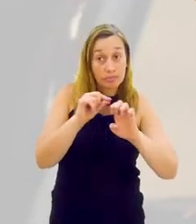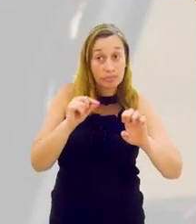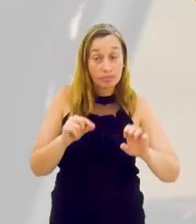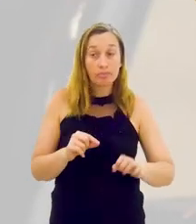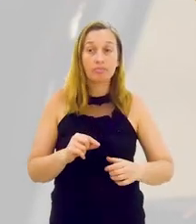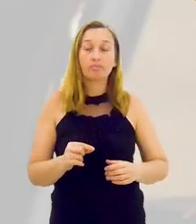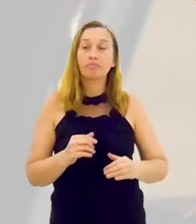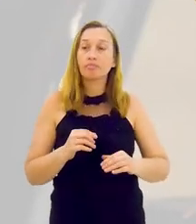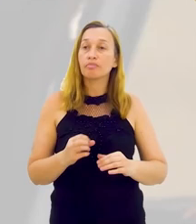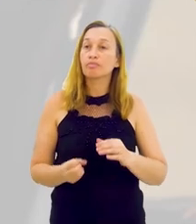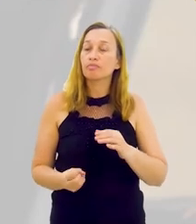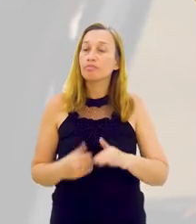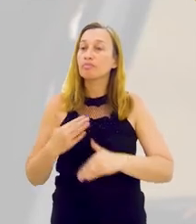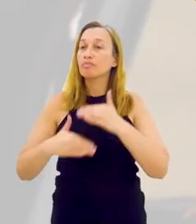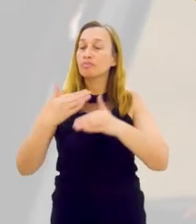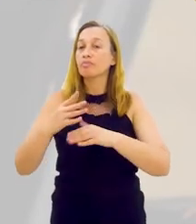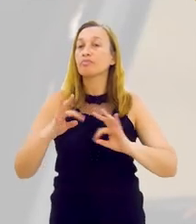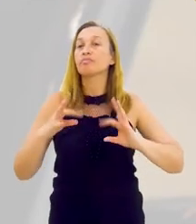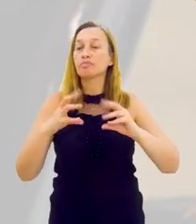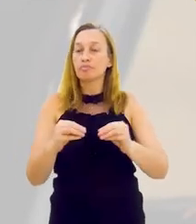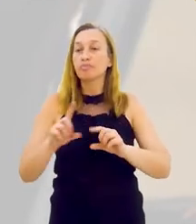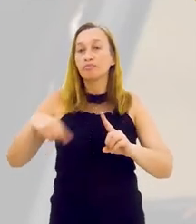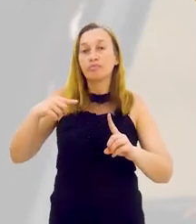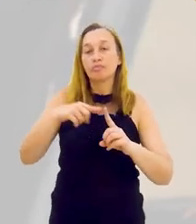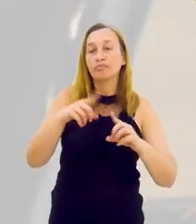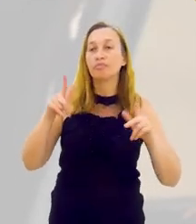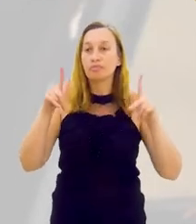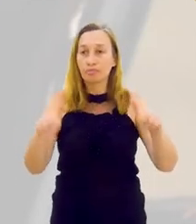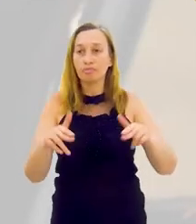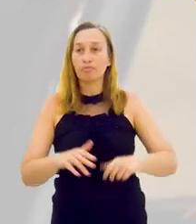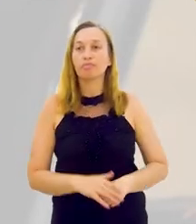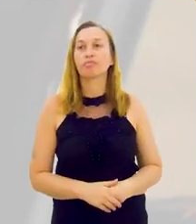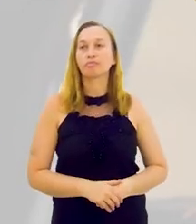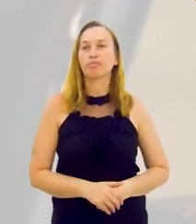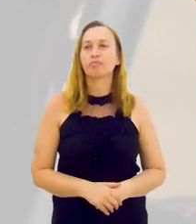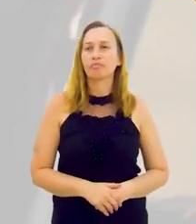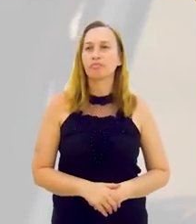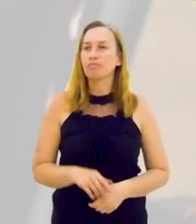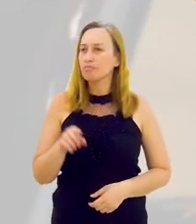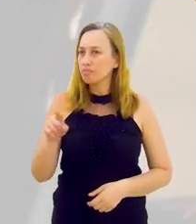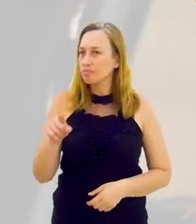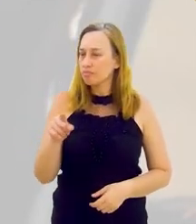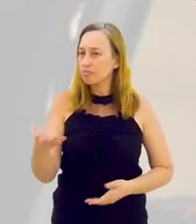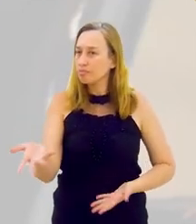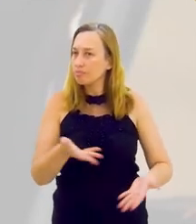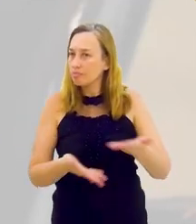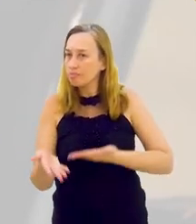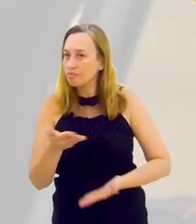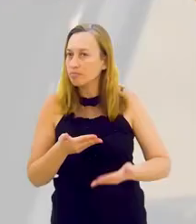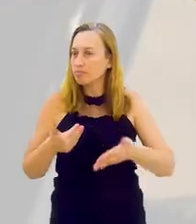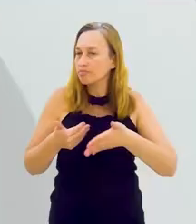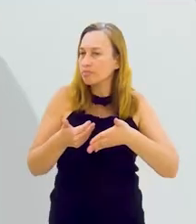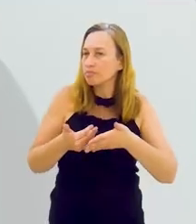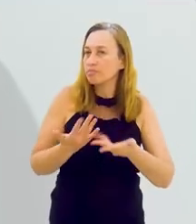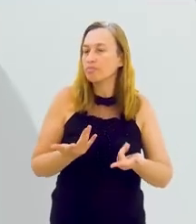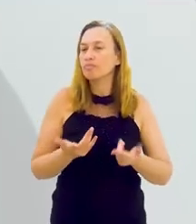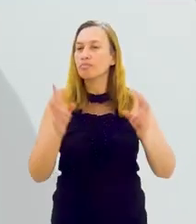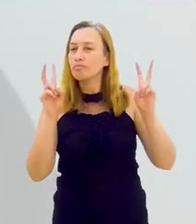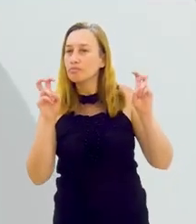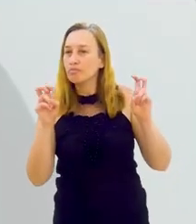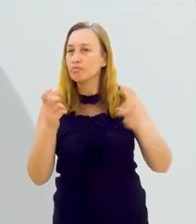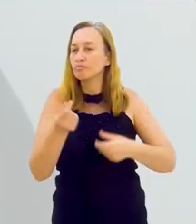e renda, de oportunidade através do empreendedorismo e da prosperidade de todos. O objetivo é o mesmo. Você